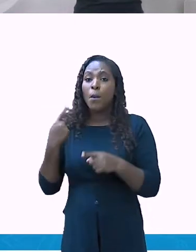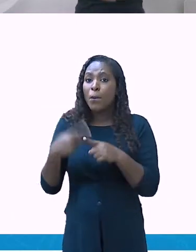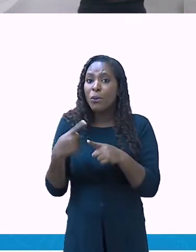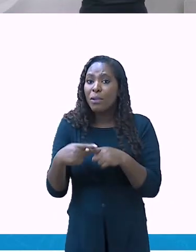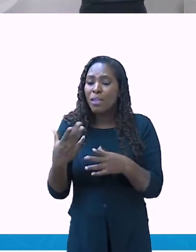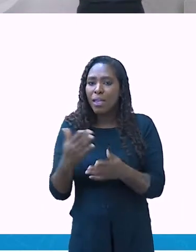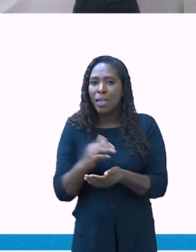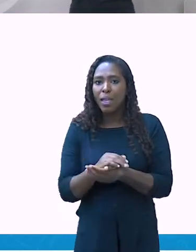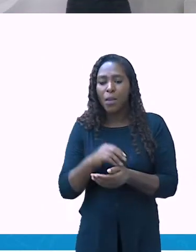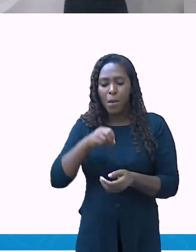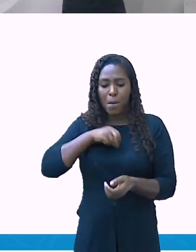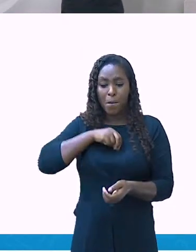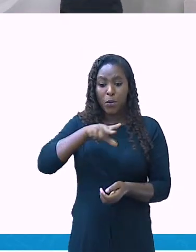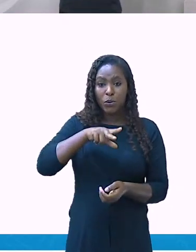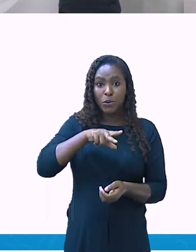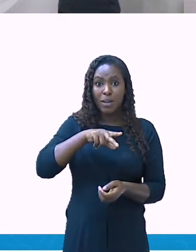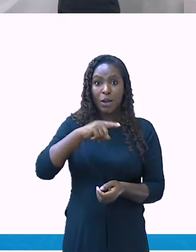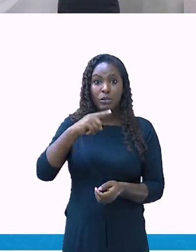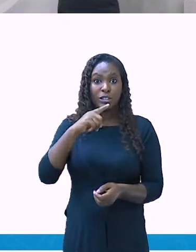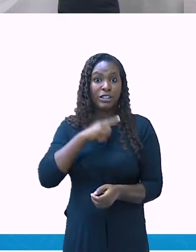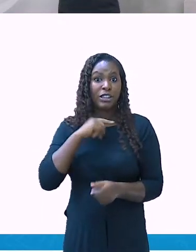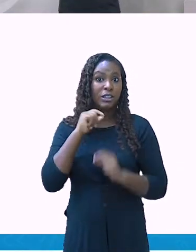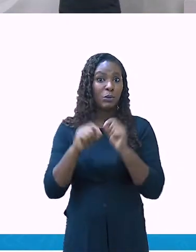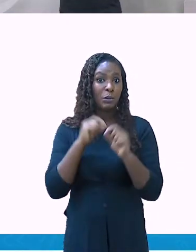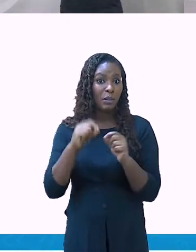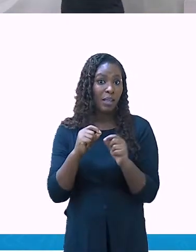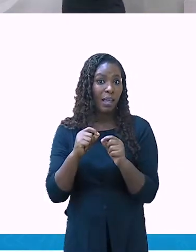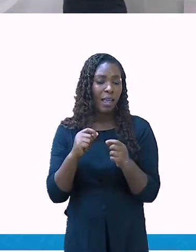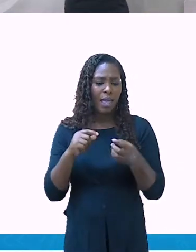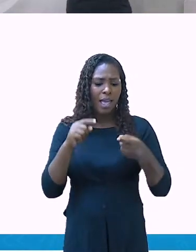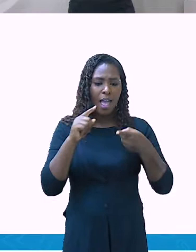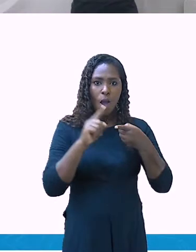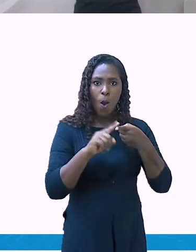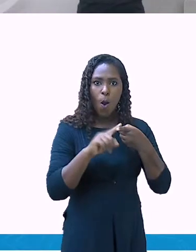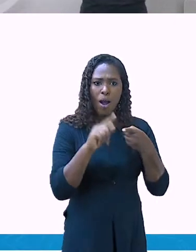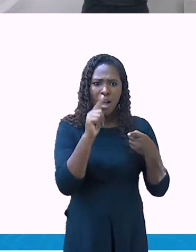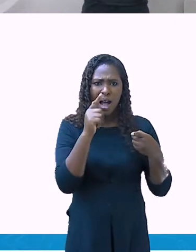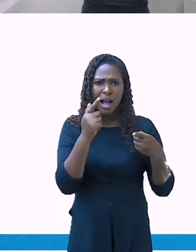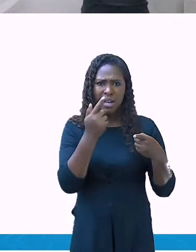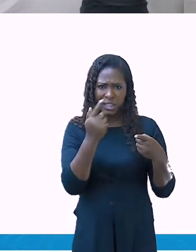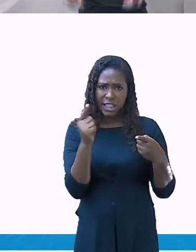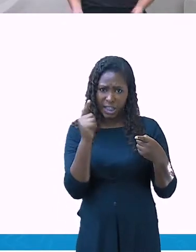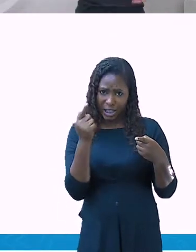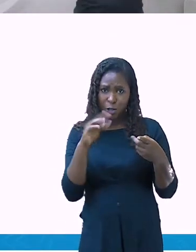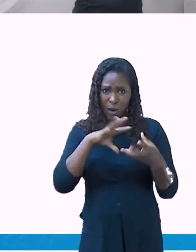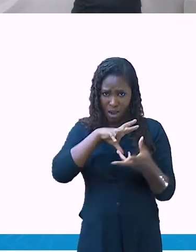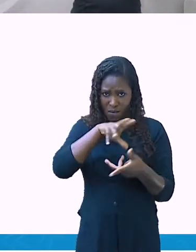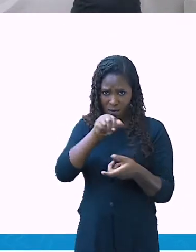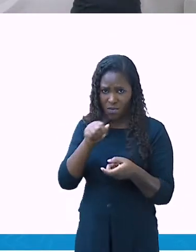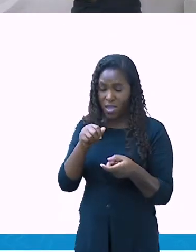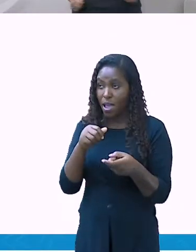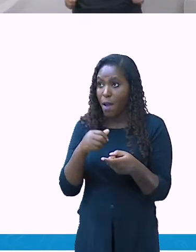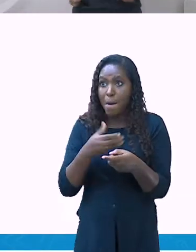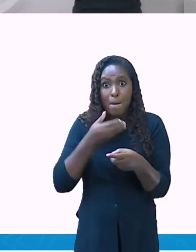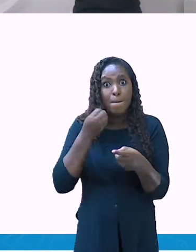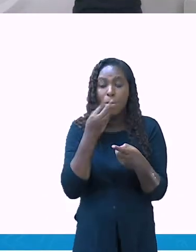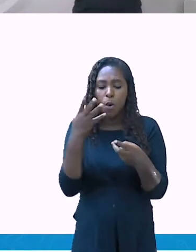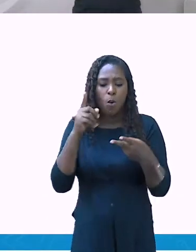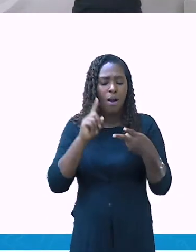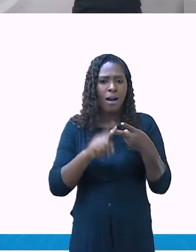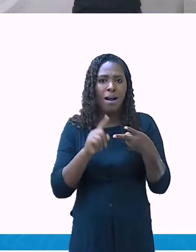comerciais e geográficas favorável a ele, que tornaram possível seu papel pioneiro.